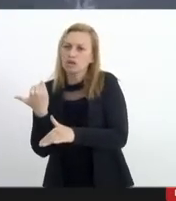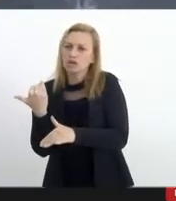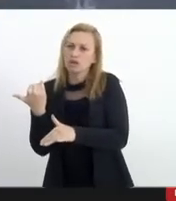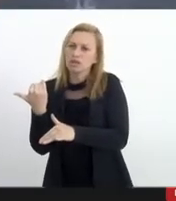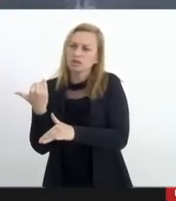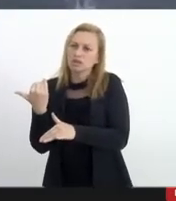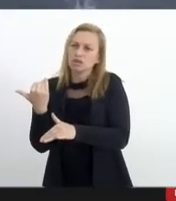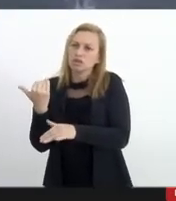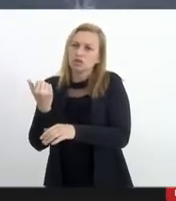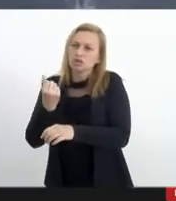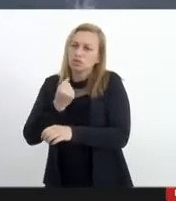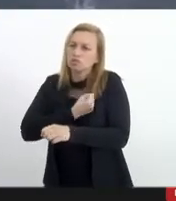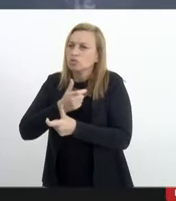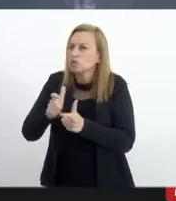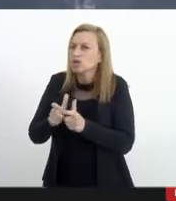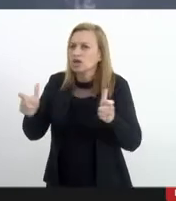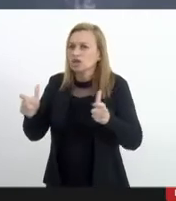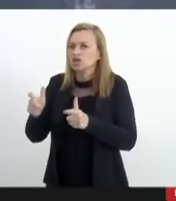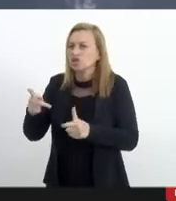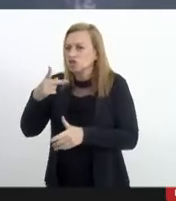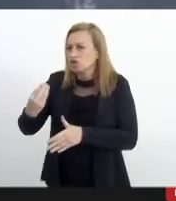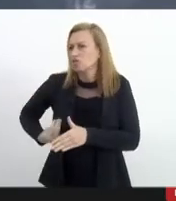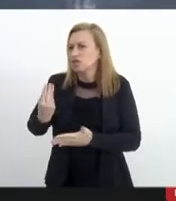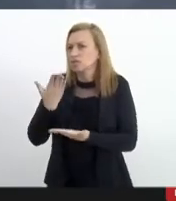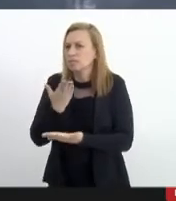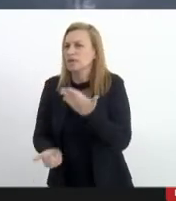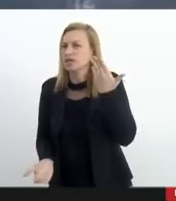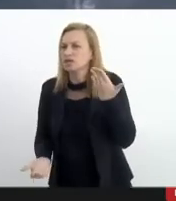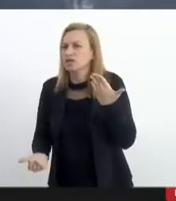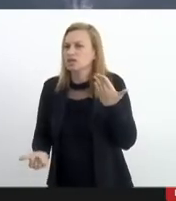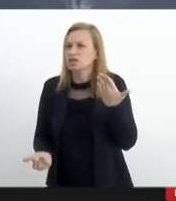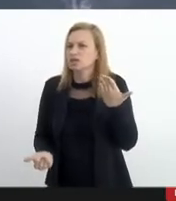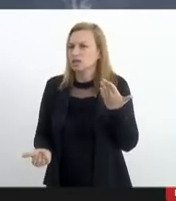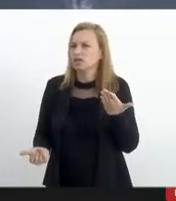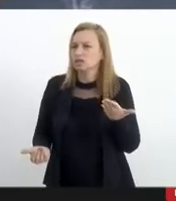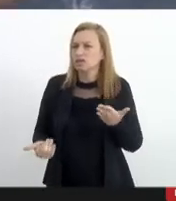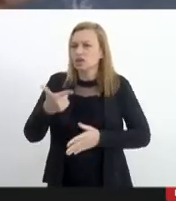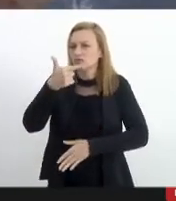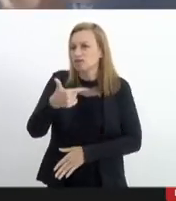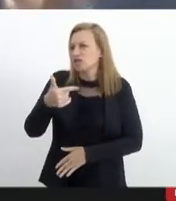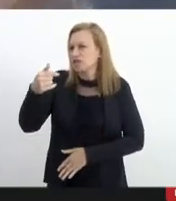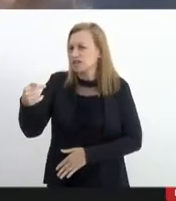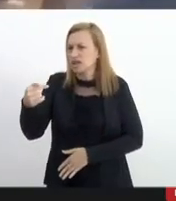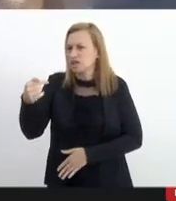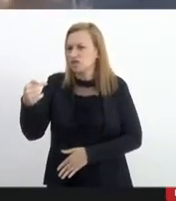tão alto de vidas perdidas no bojo da operação que foram os 27